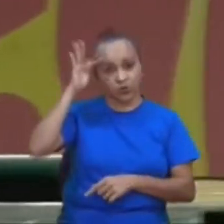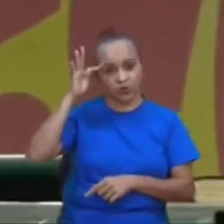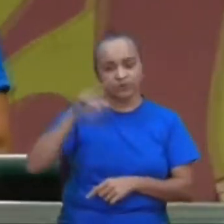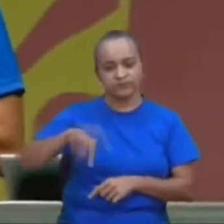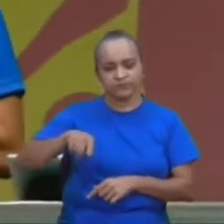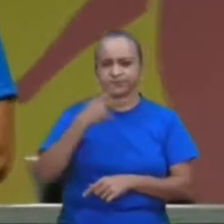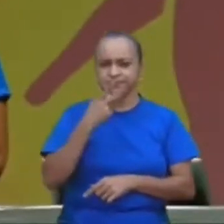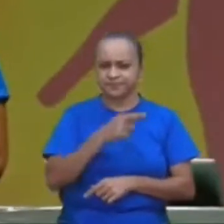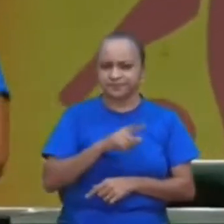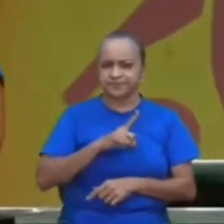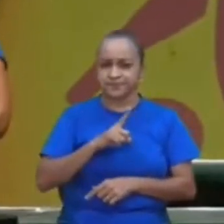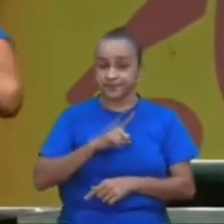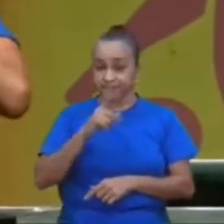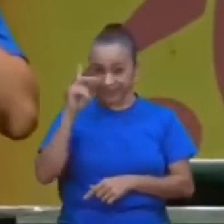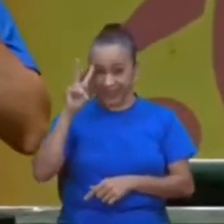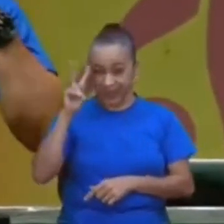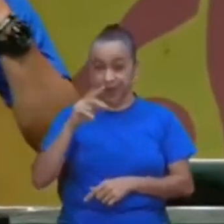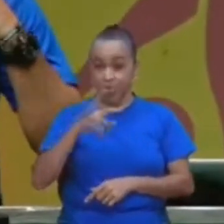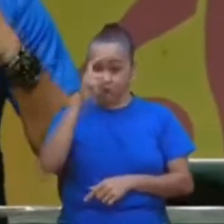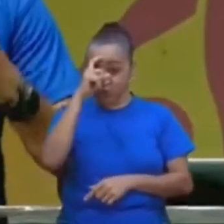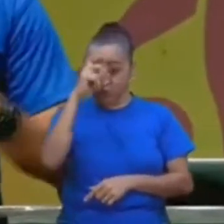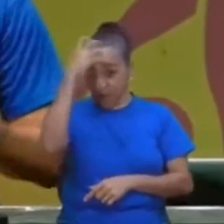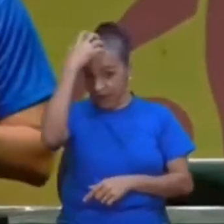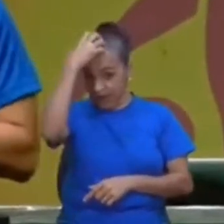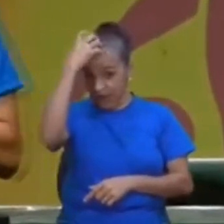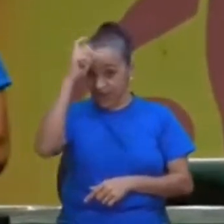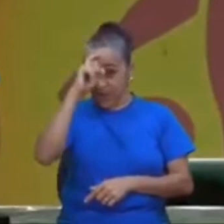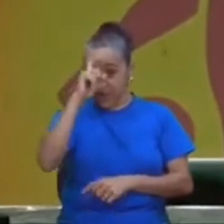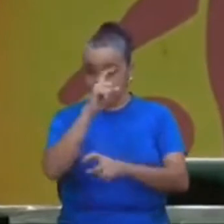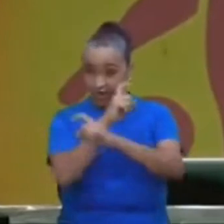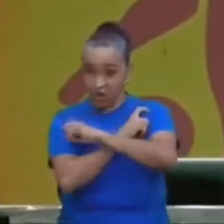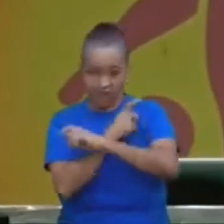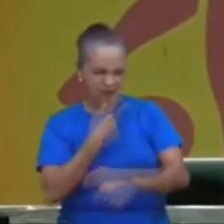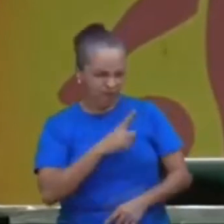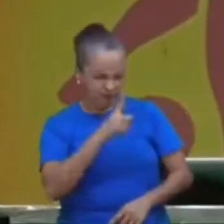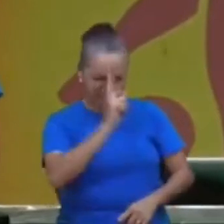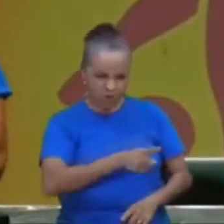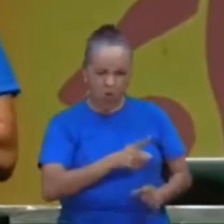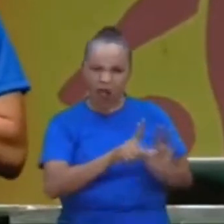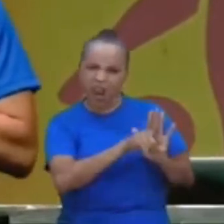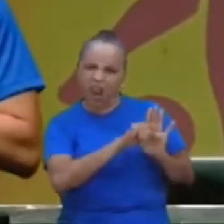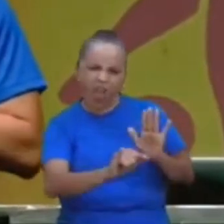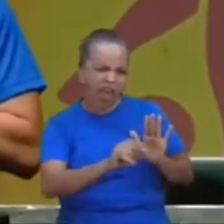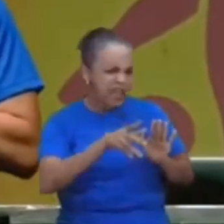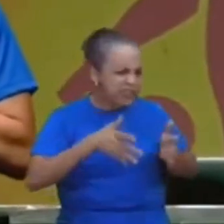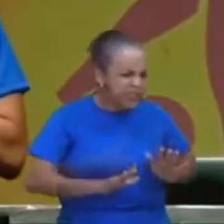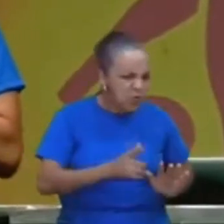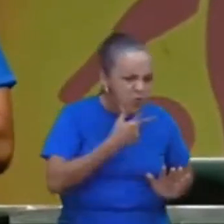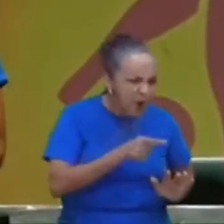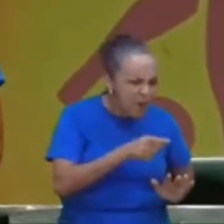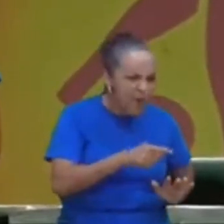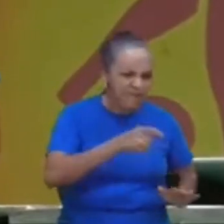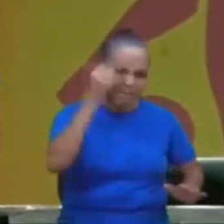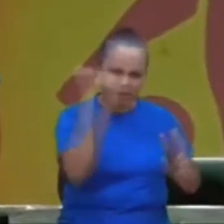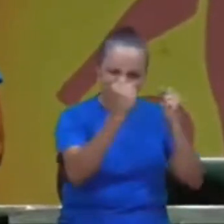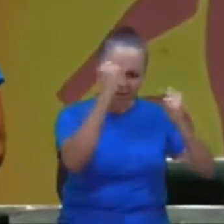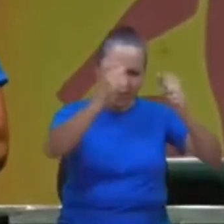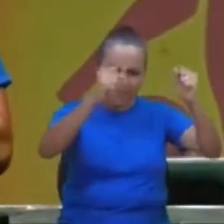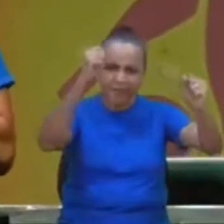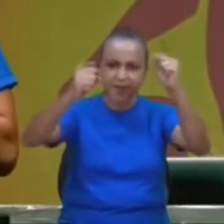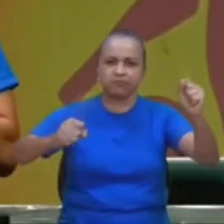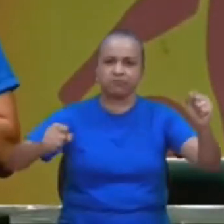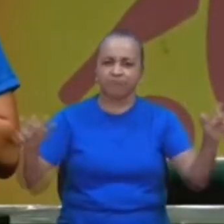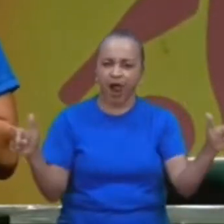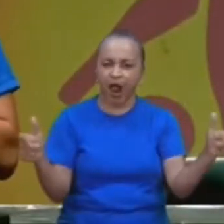faraó, tinha dado uma ordem, que ele ia matar, todos os meninos, que nascessem, e a mãe,